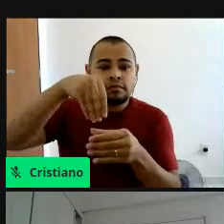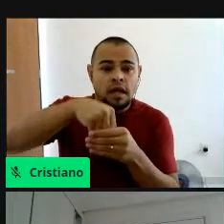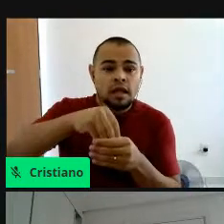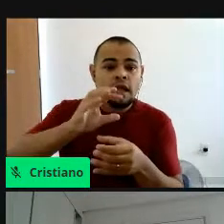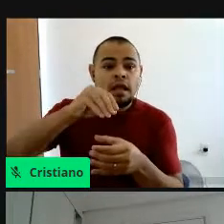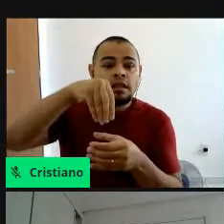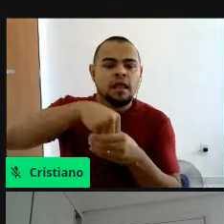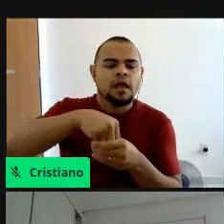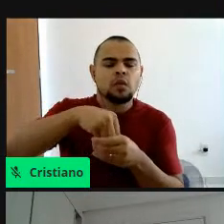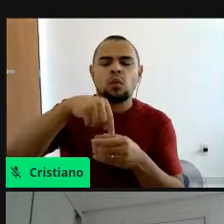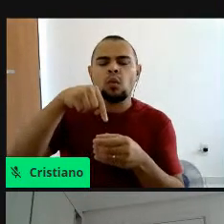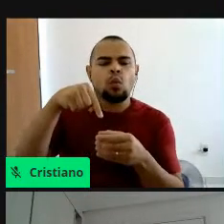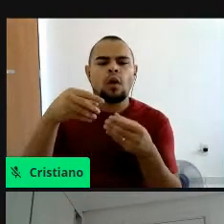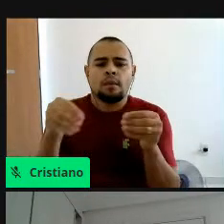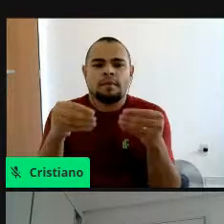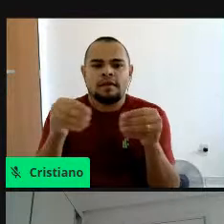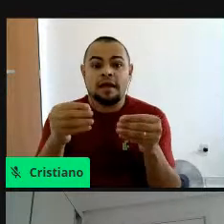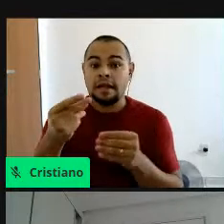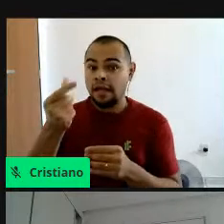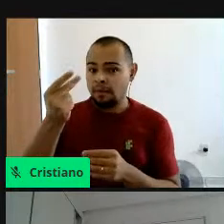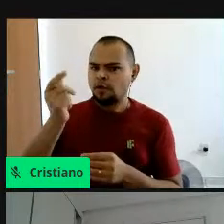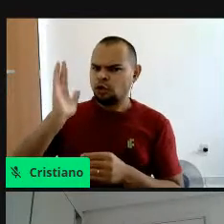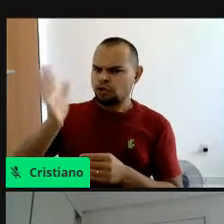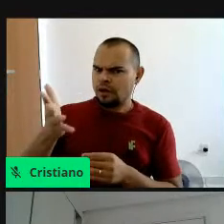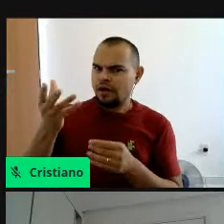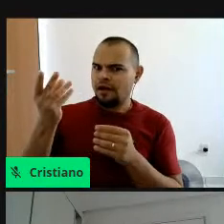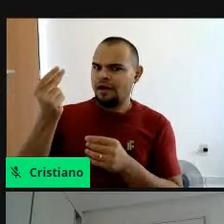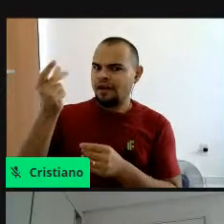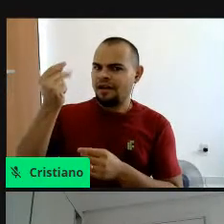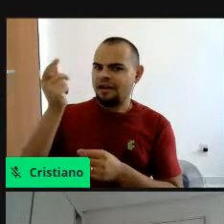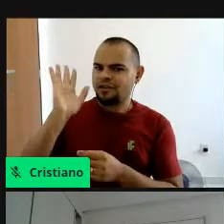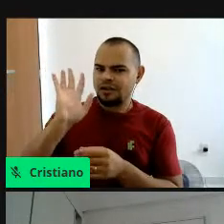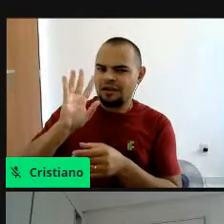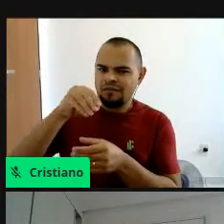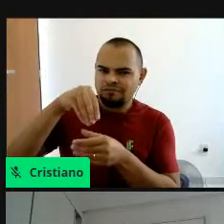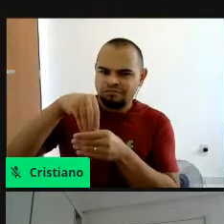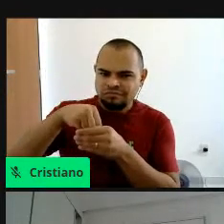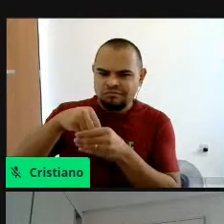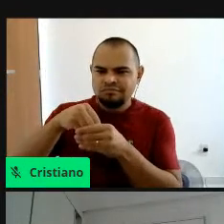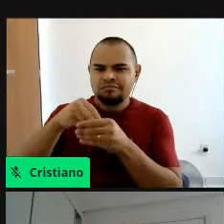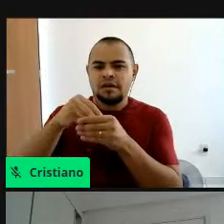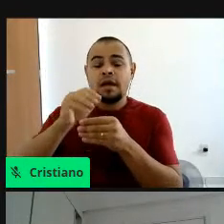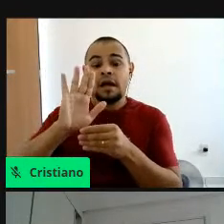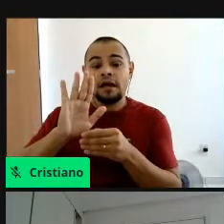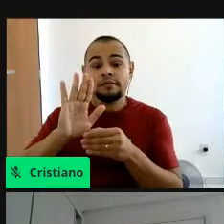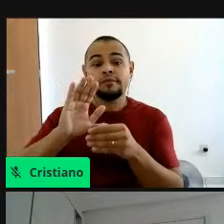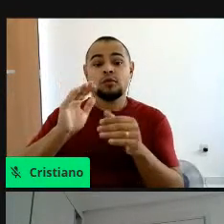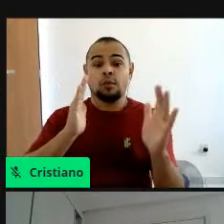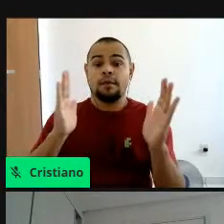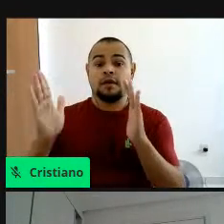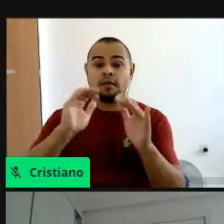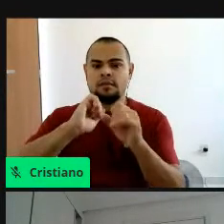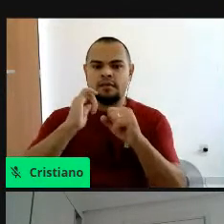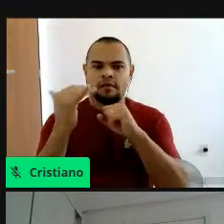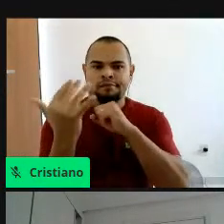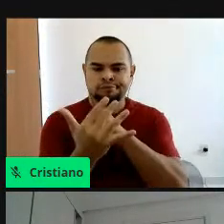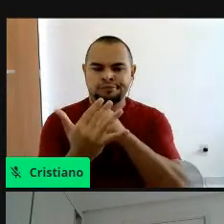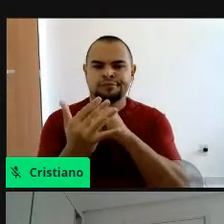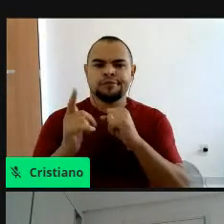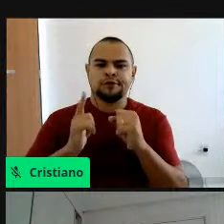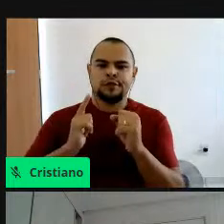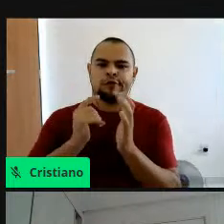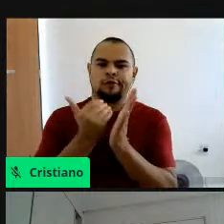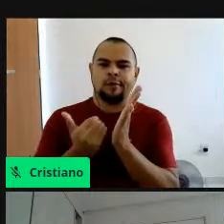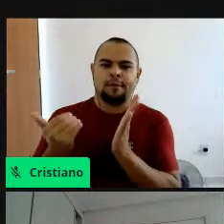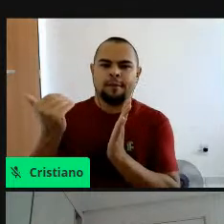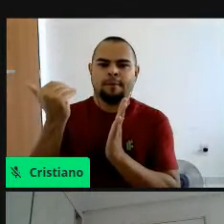antigamente já vinha protegido, né, então, durante a pandemia, isso foi intensificado, né, teve-se